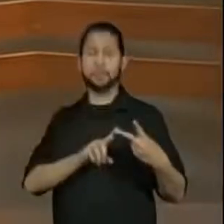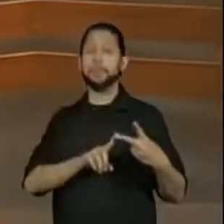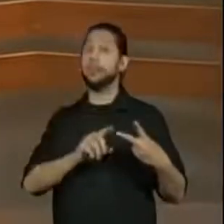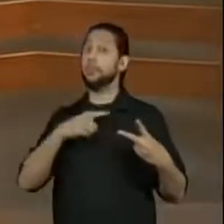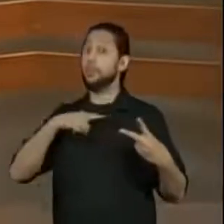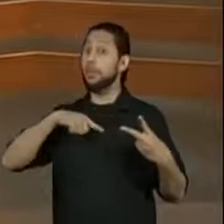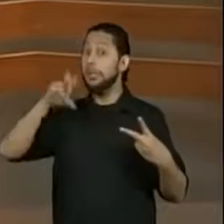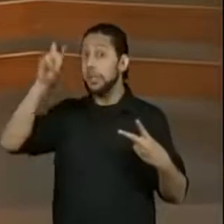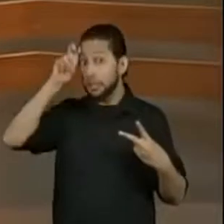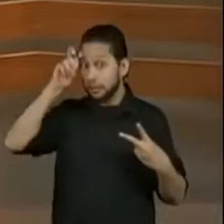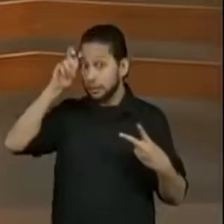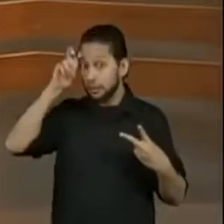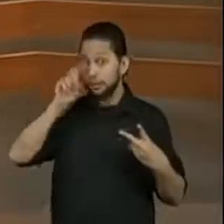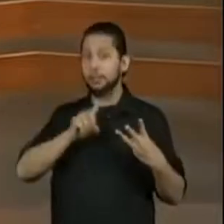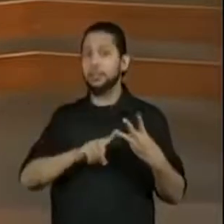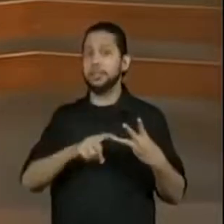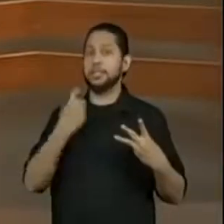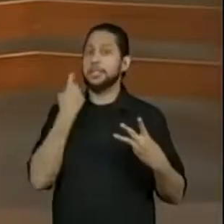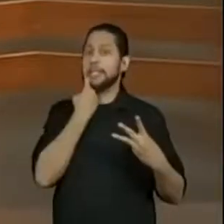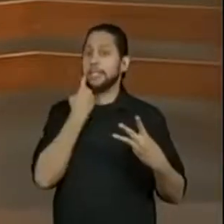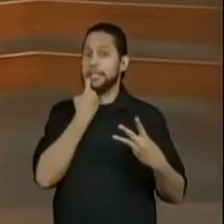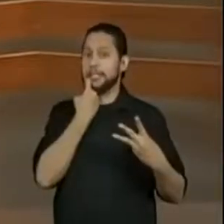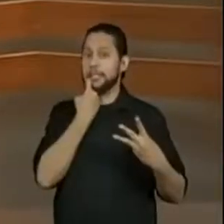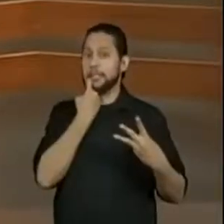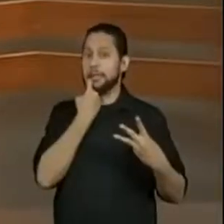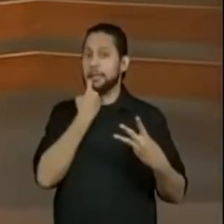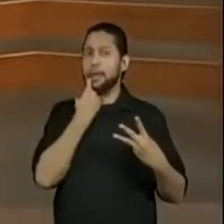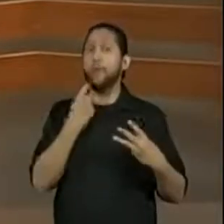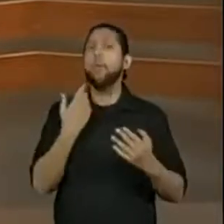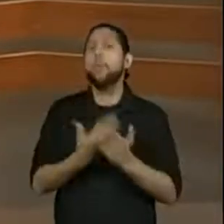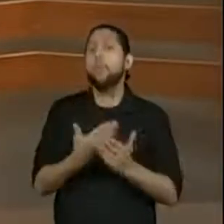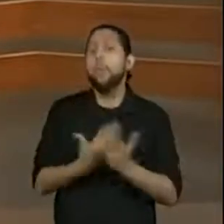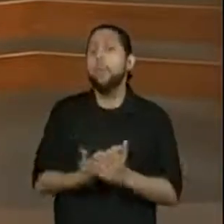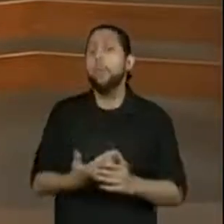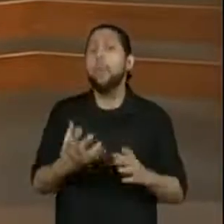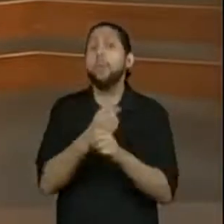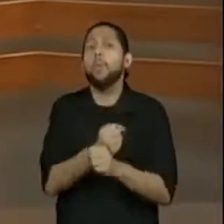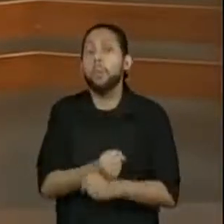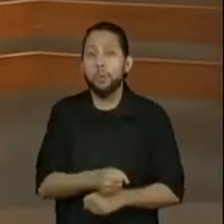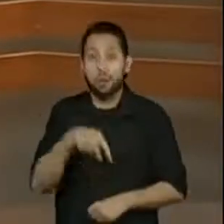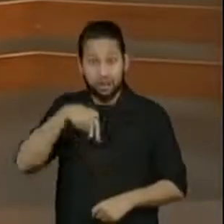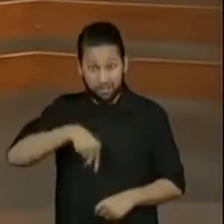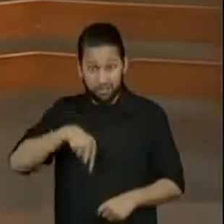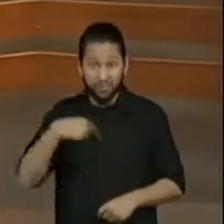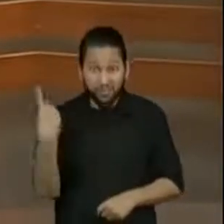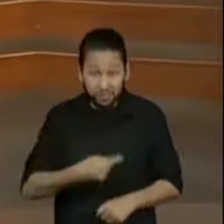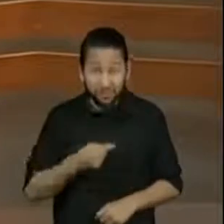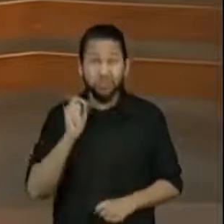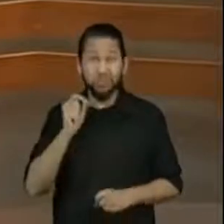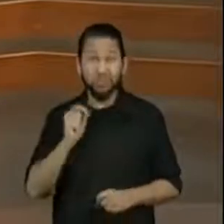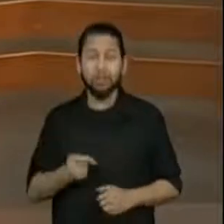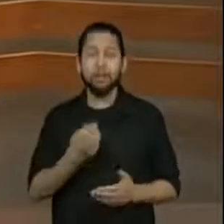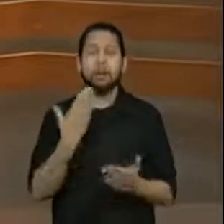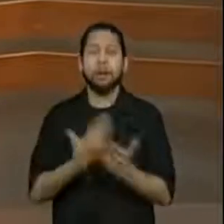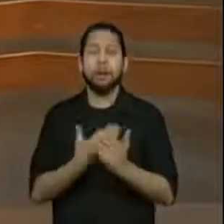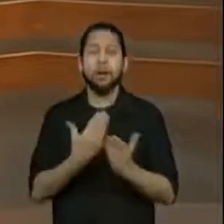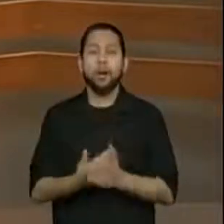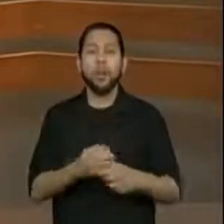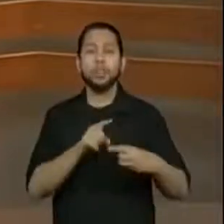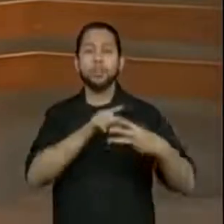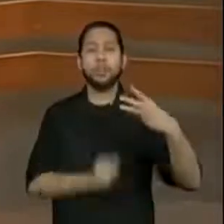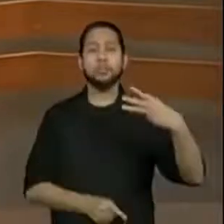3 aulas. Já estou até cansada. 3 aulas seguidas com a Aline. Pensa o quanto eu vou falar.